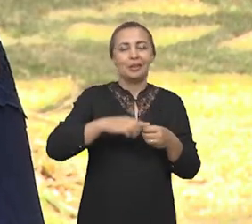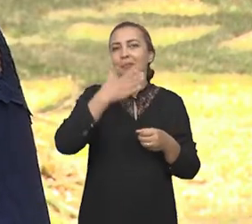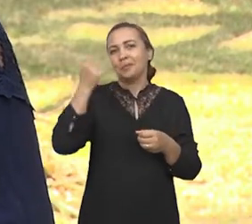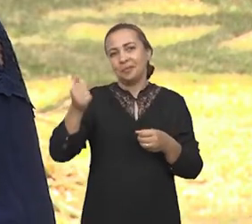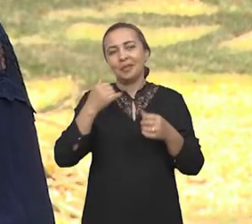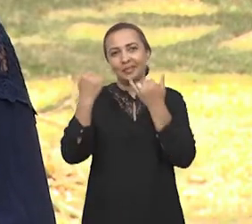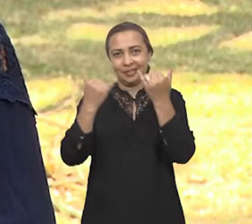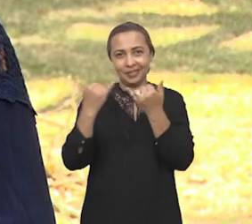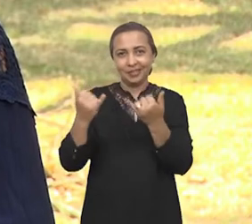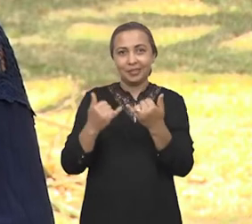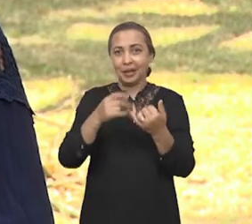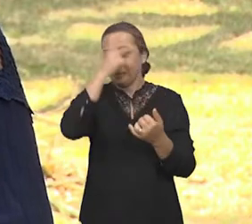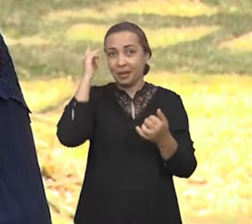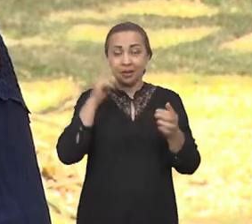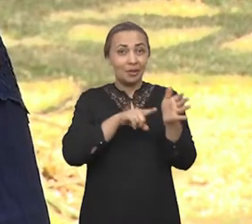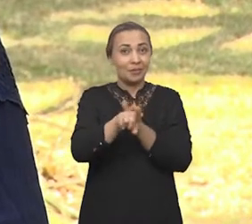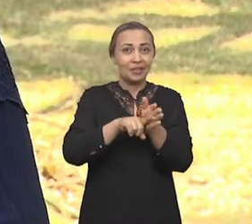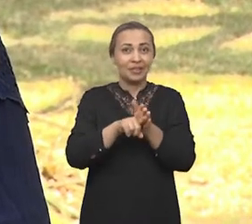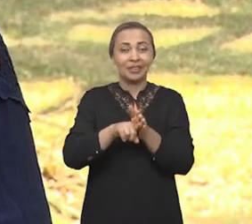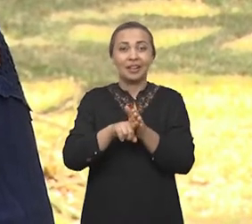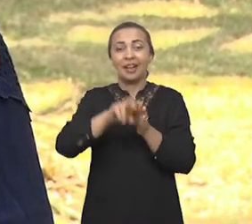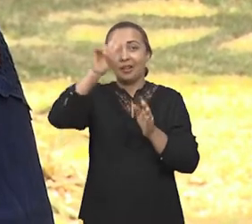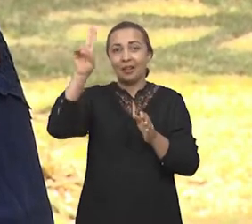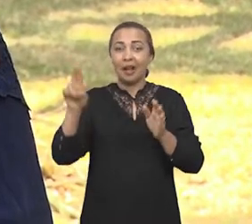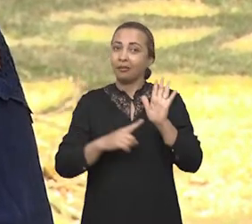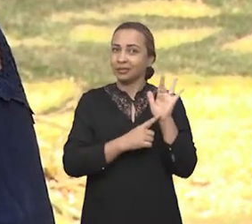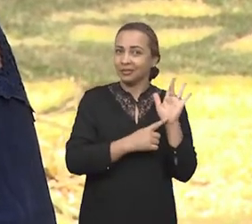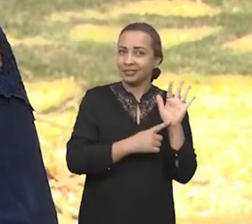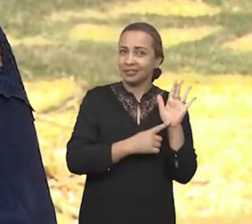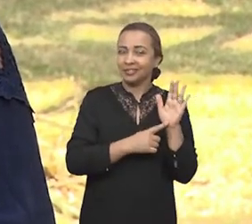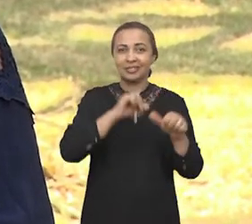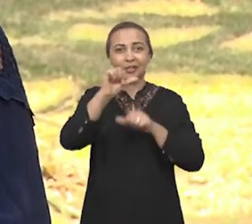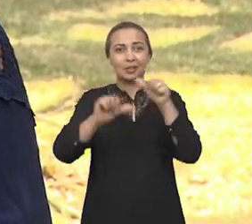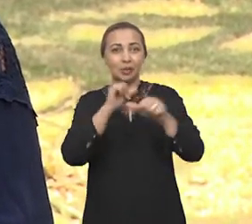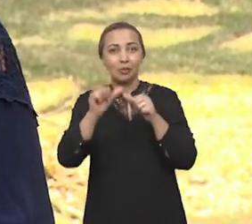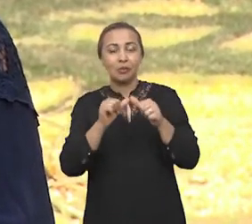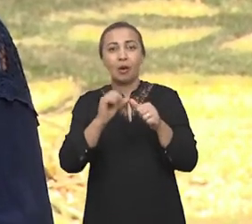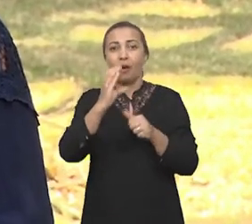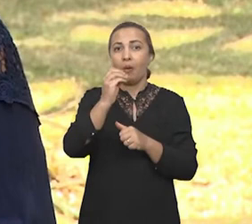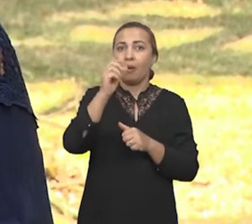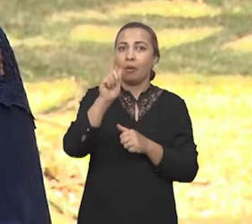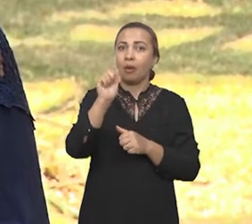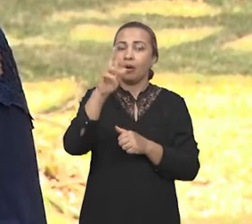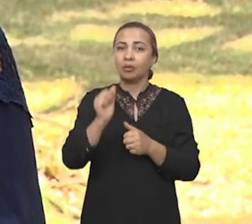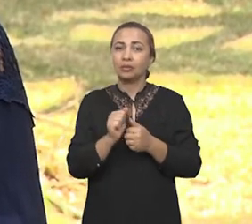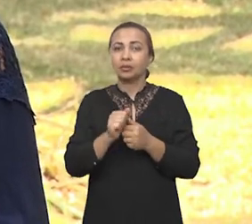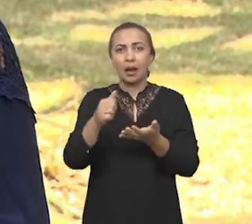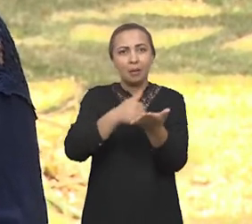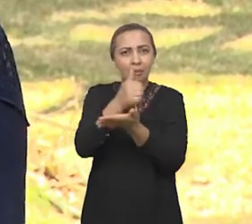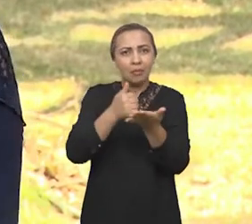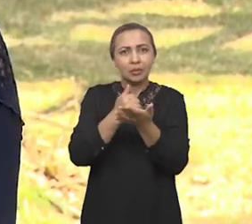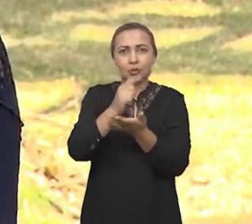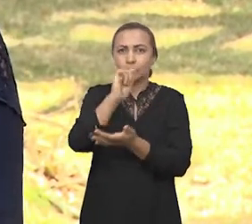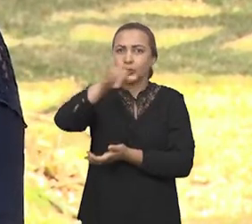notícias, pesquisadores da Universidade Estadual da Paraíba desenvolveram um coagulante orgânico à base de jurema preta.